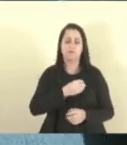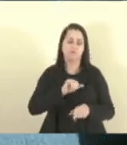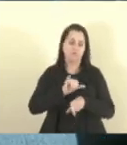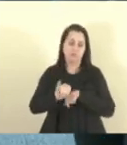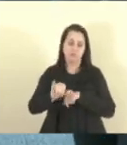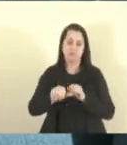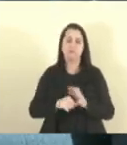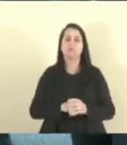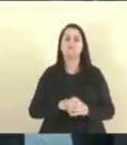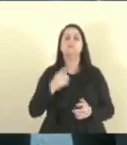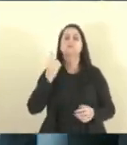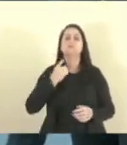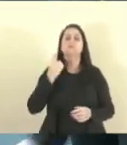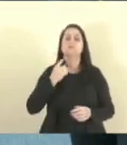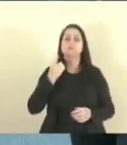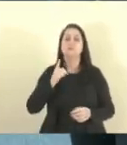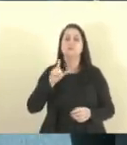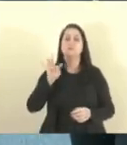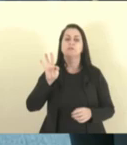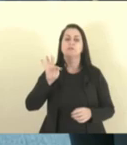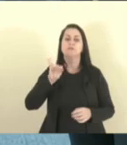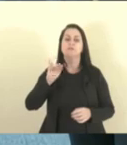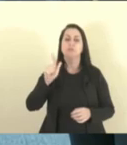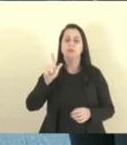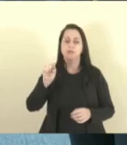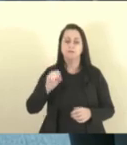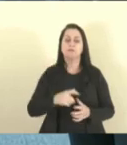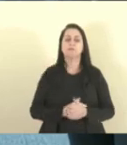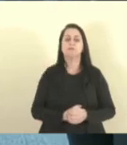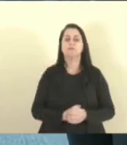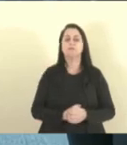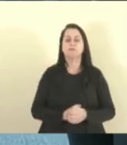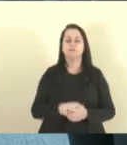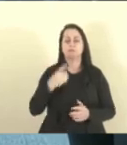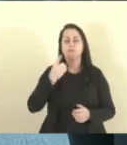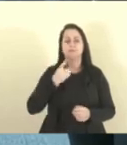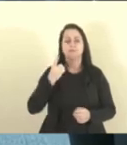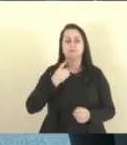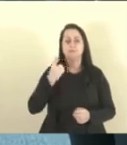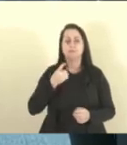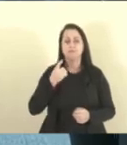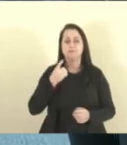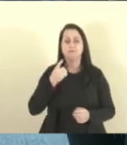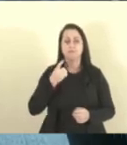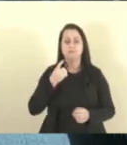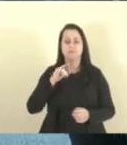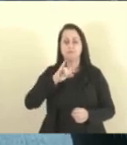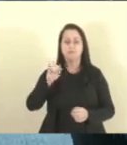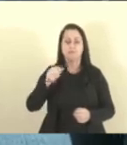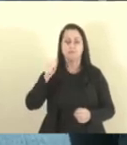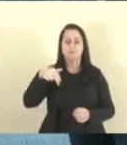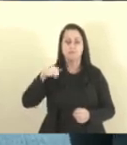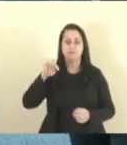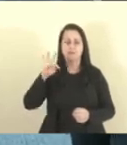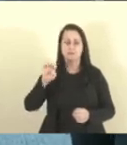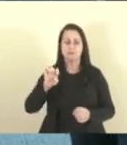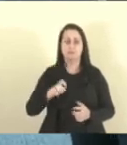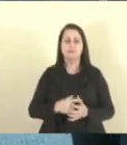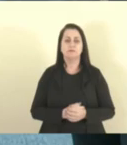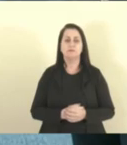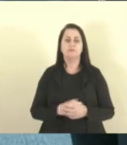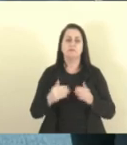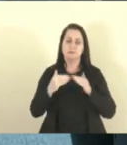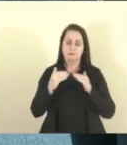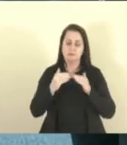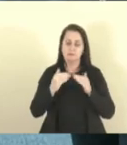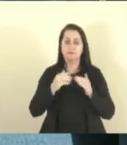Deputado Thiago Hoffmann, substituindo. Com relator, deputado... Deputada Janete, se encontra? Com relator,